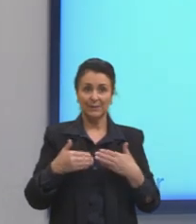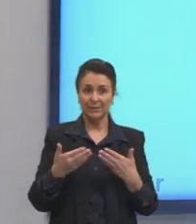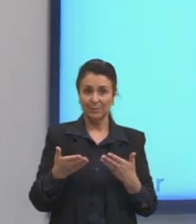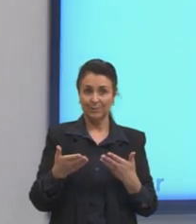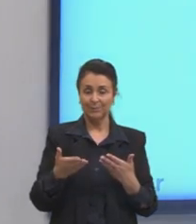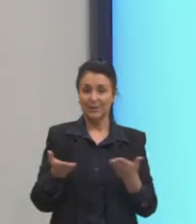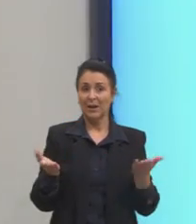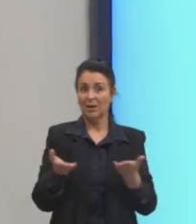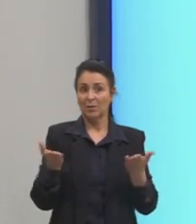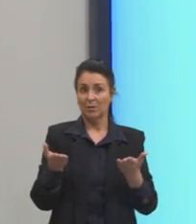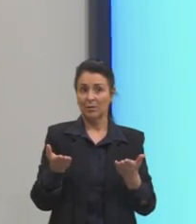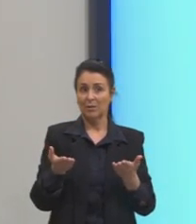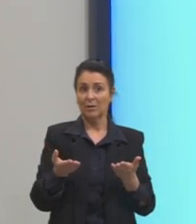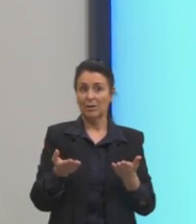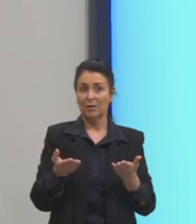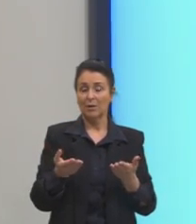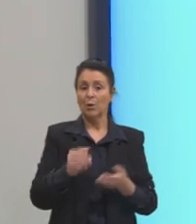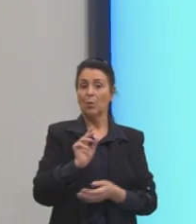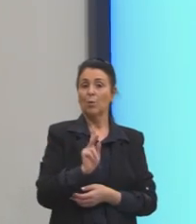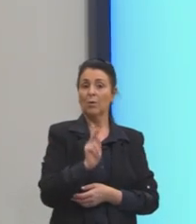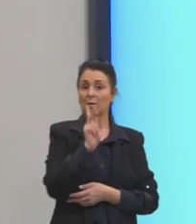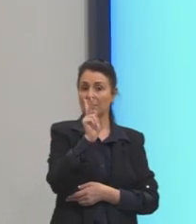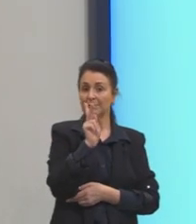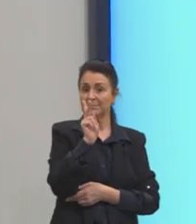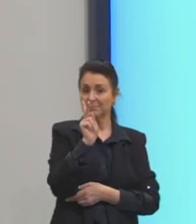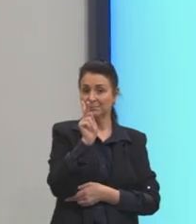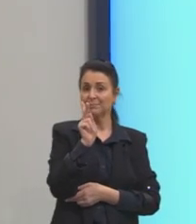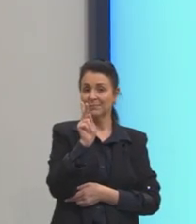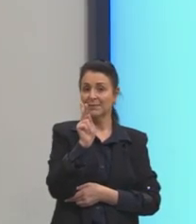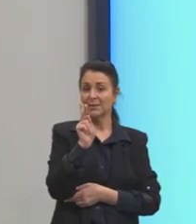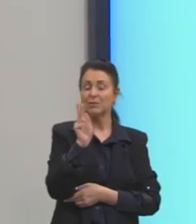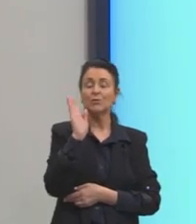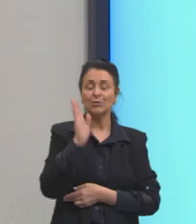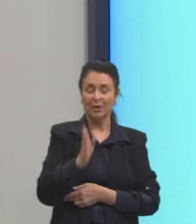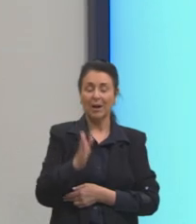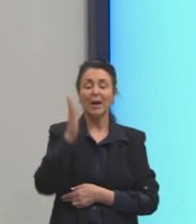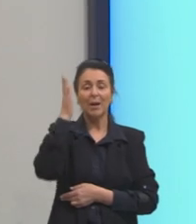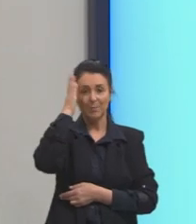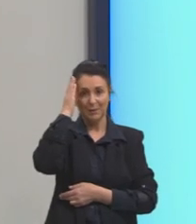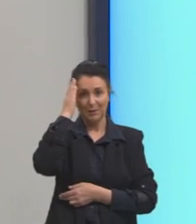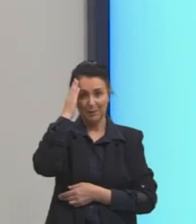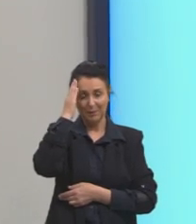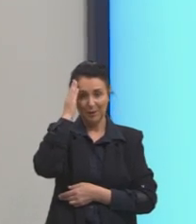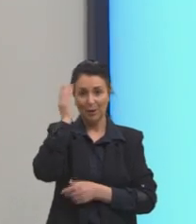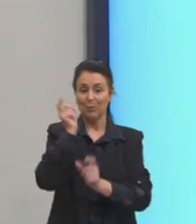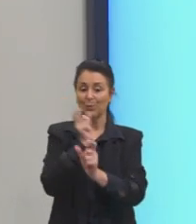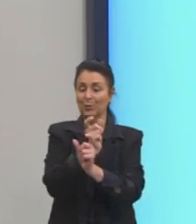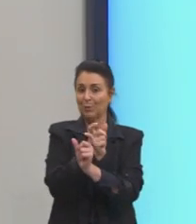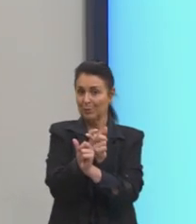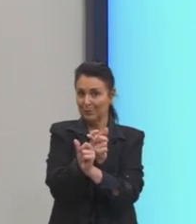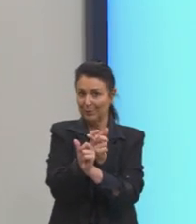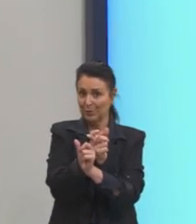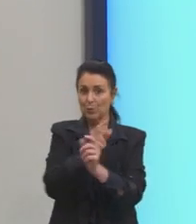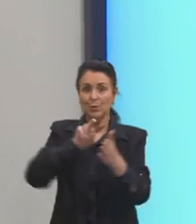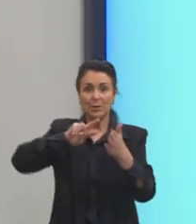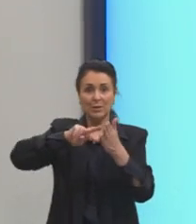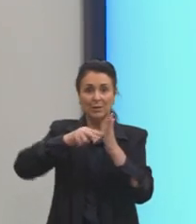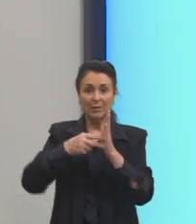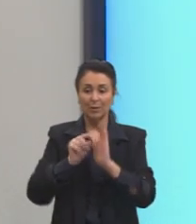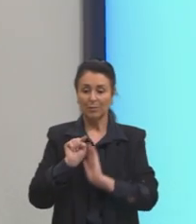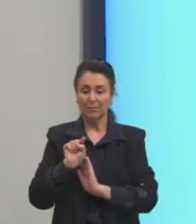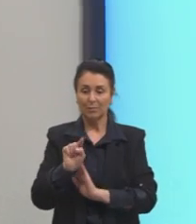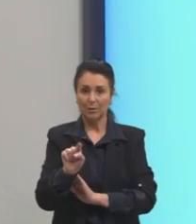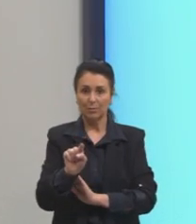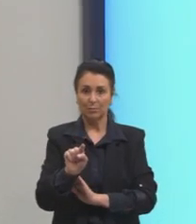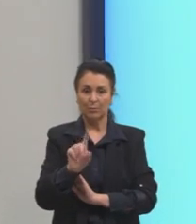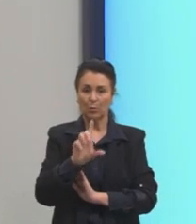Bom, eu sei que esse K, a gente já aprendeu isso em prefixos, ele significa 1.000 ou